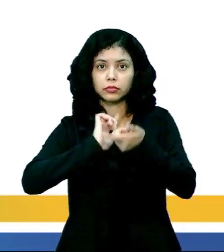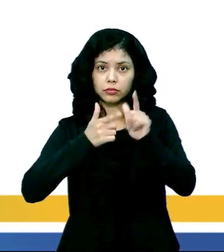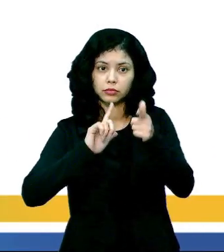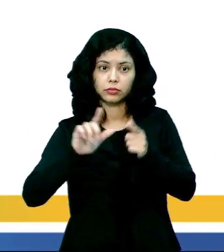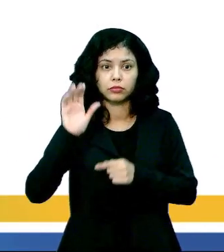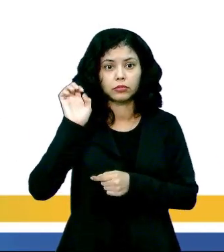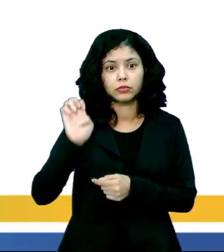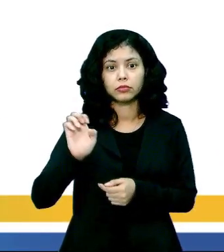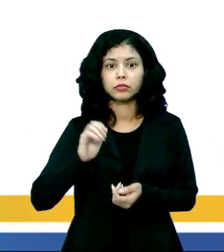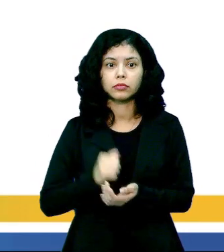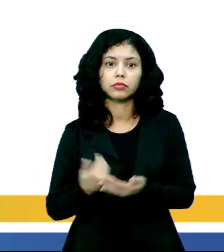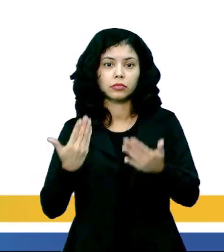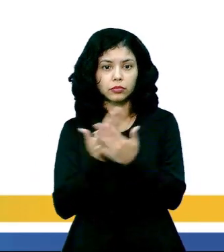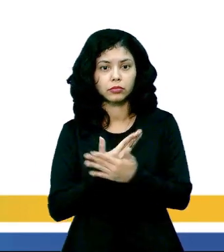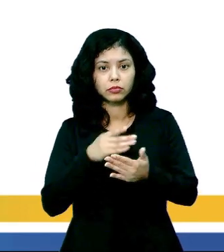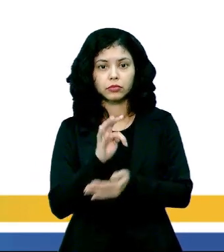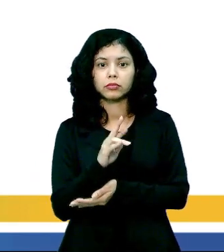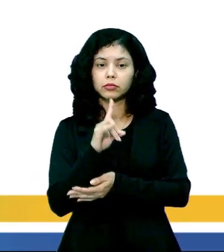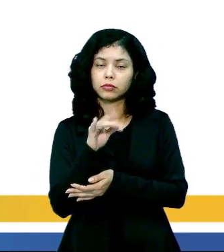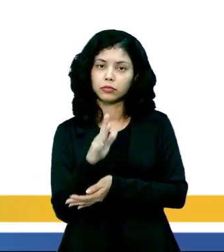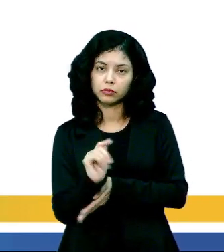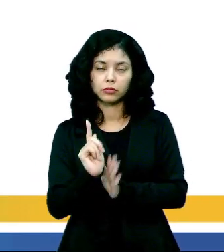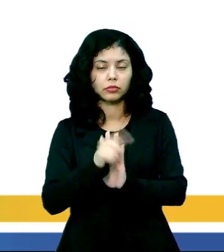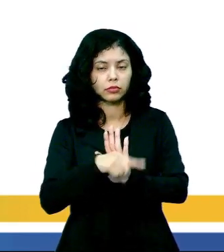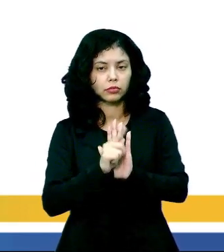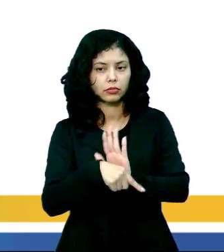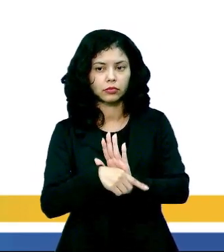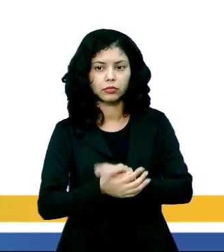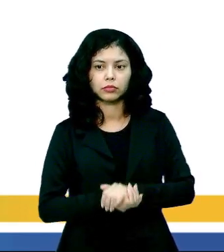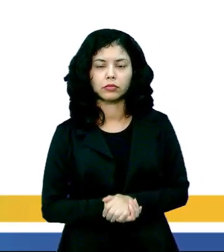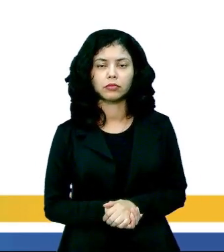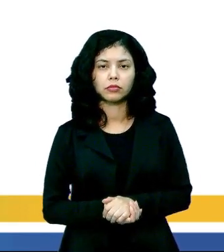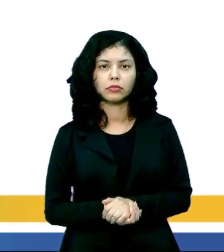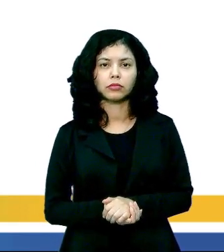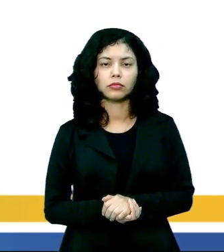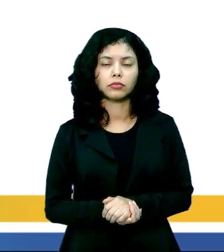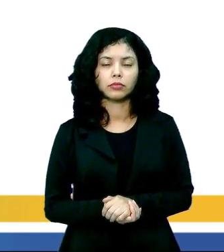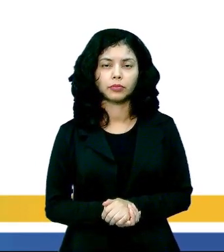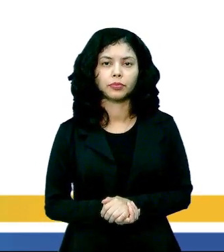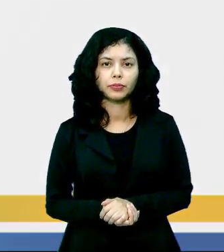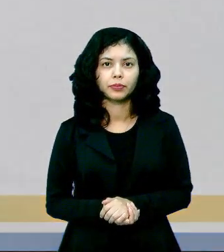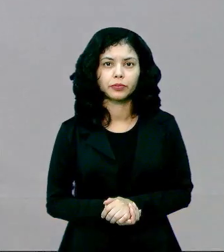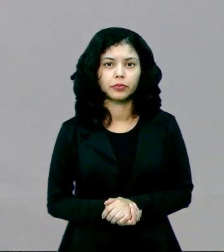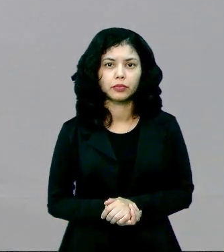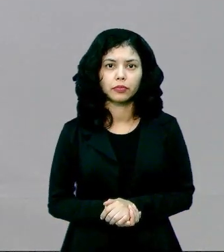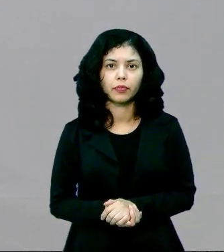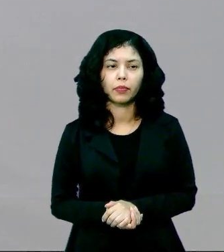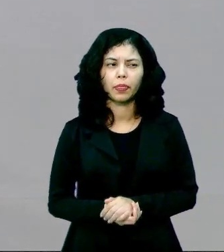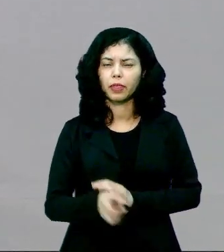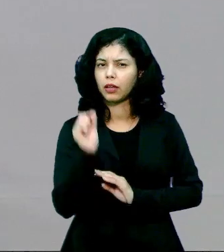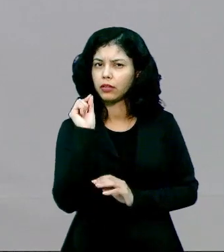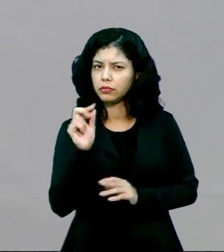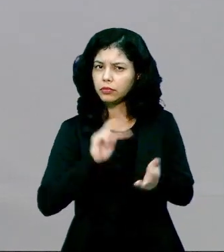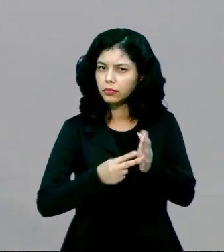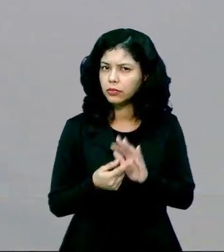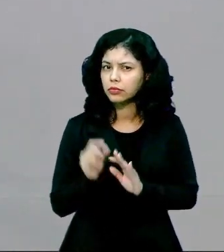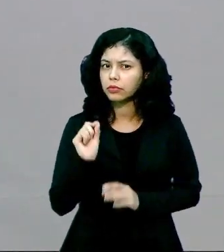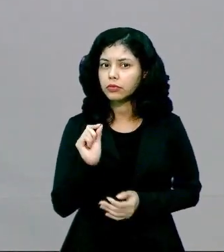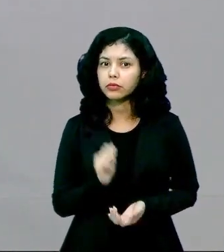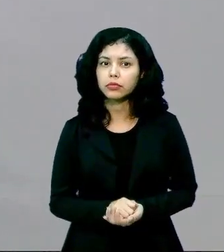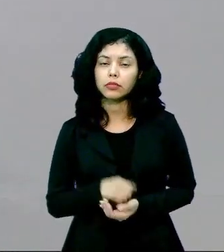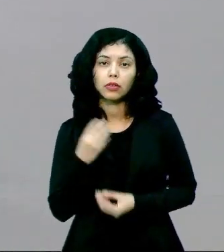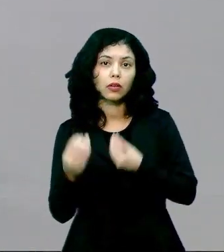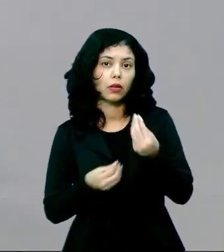tela, manutenção de estereótipos de gênero. O que é que isso significa?